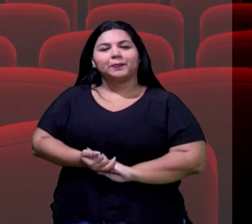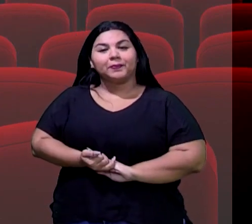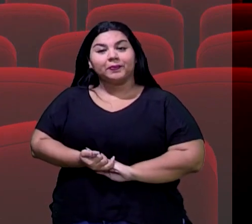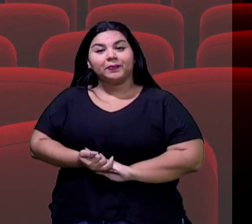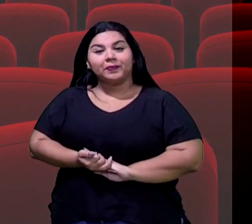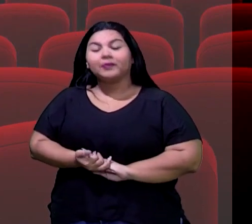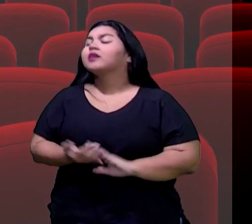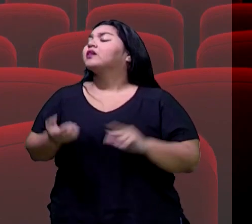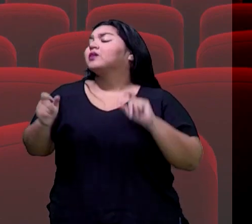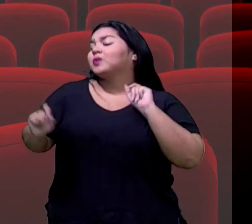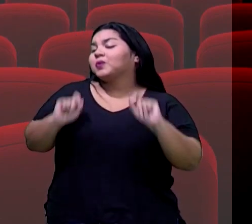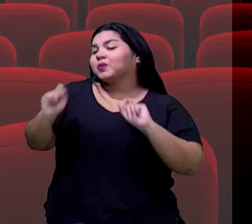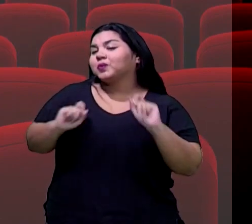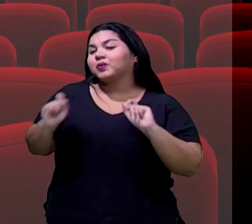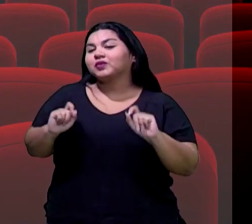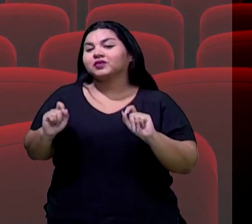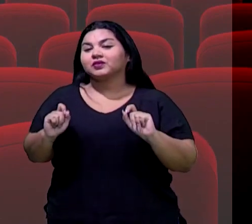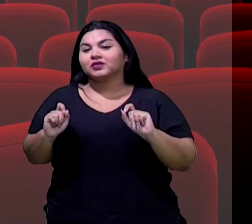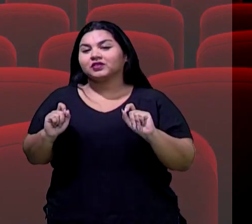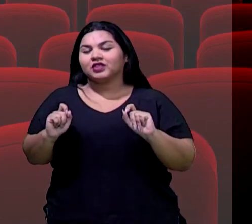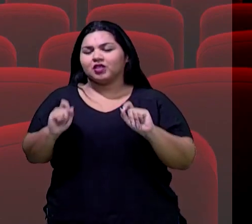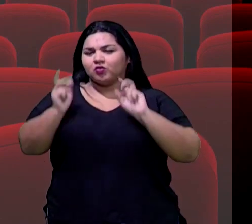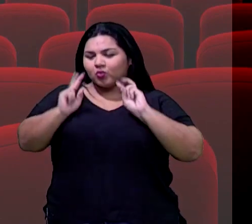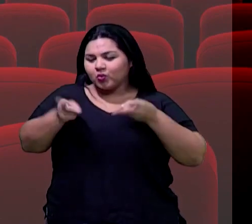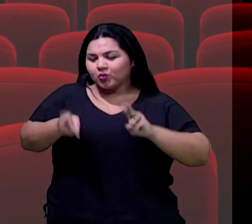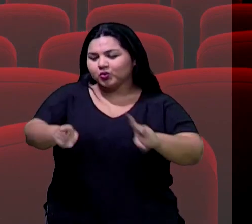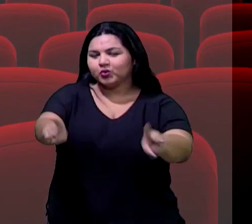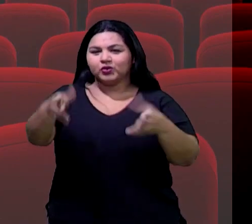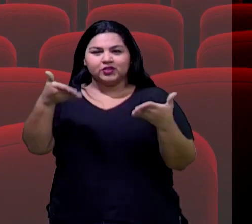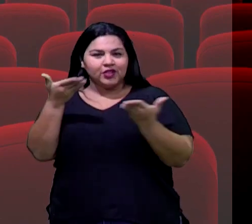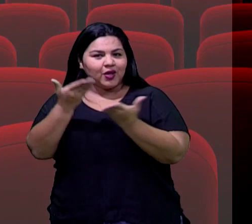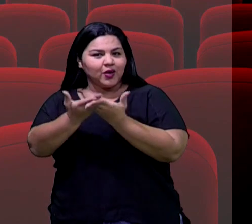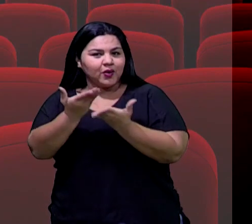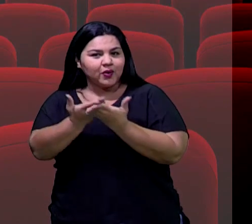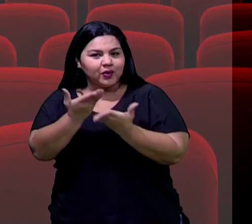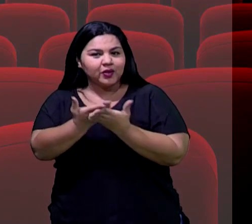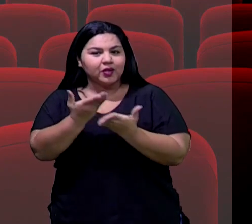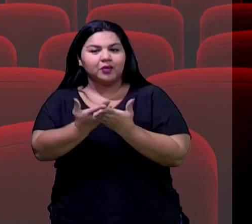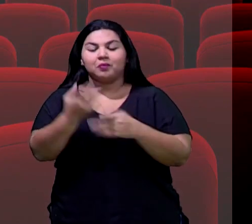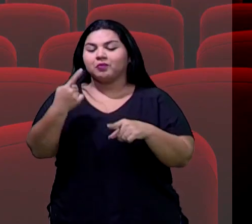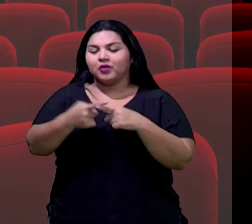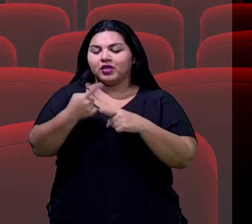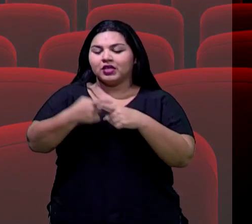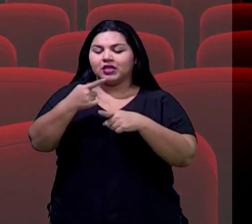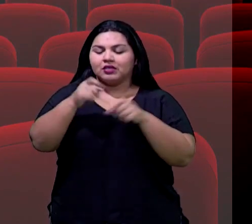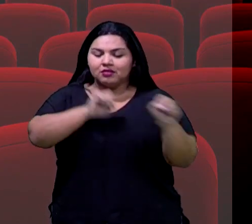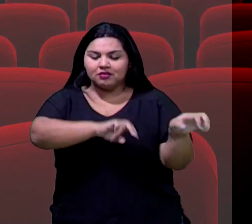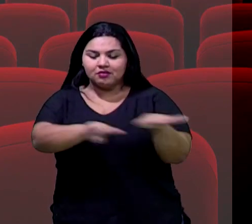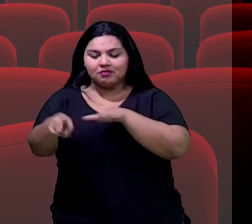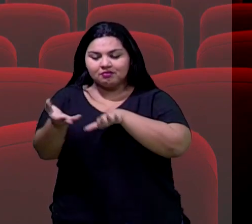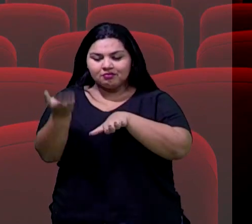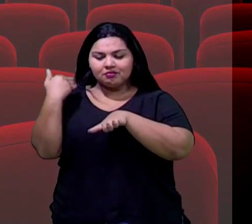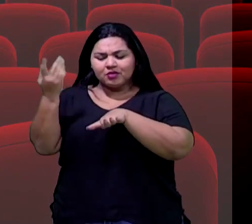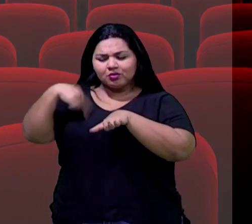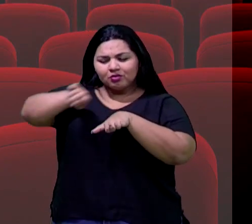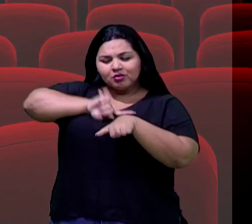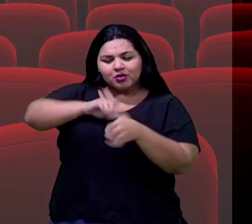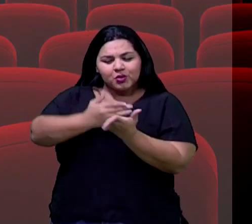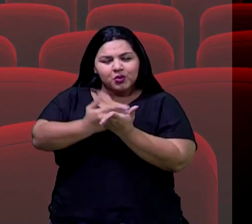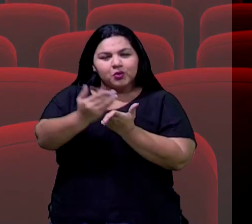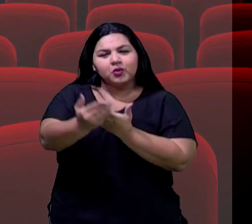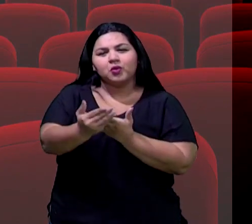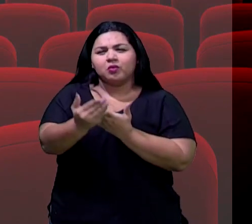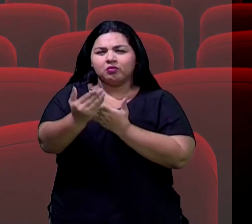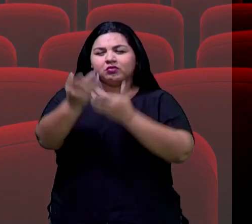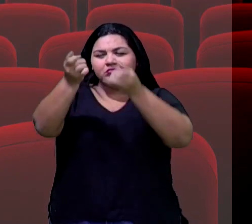E aí, o que a gente está fazendo, né? A continuação da nossa aula, né? Porque na semana passada, a gente começou a falar um